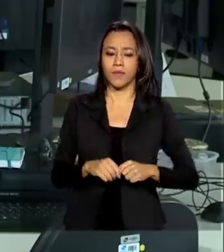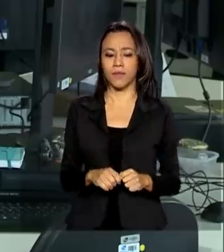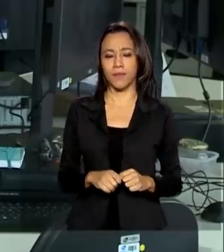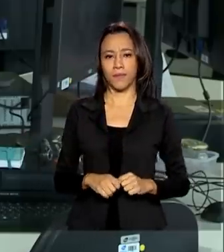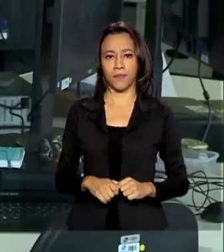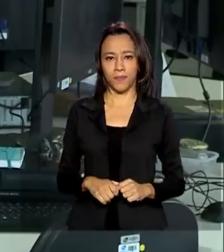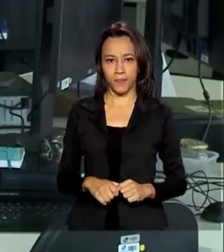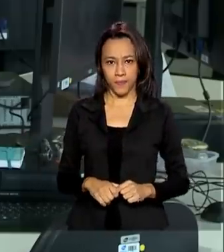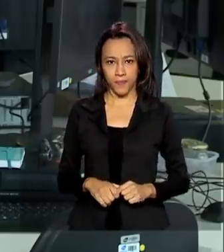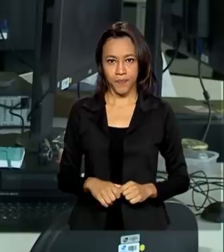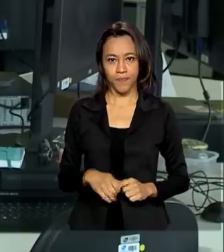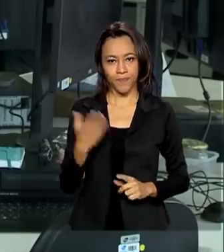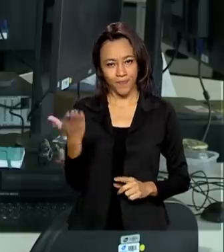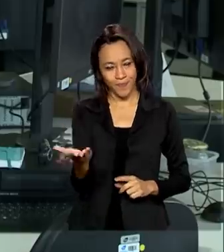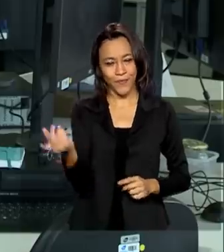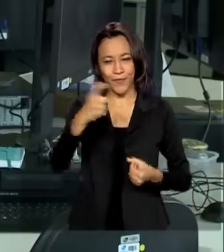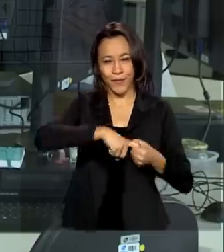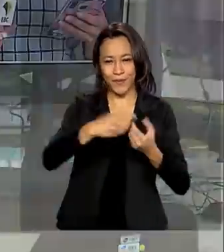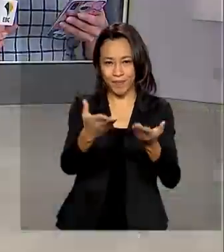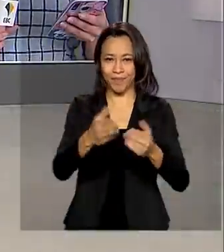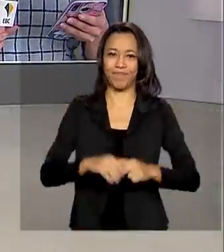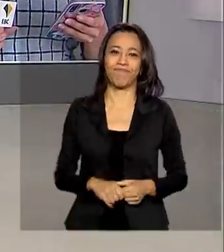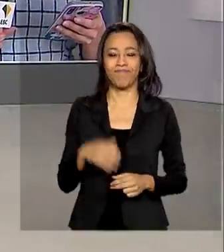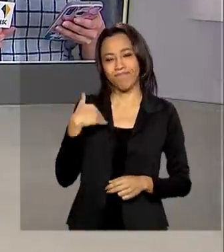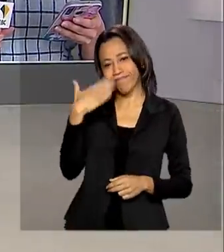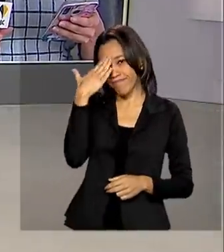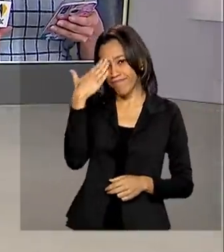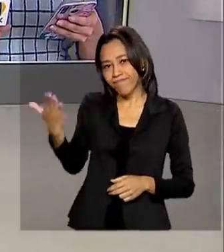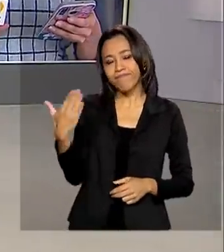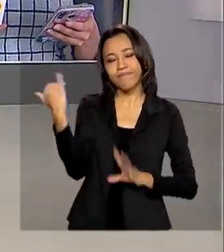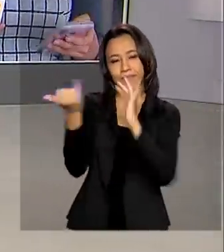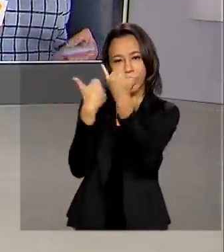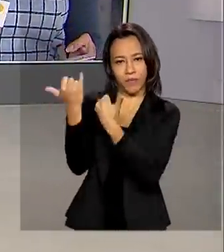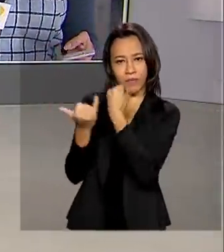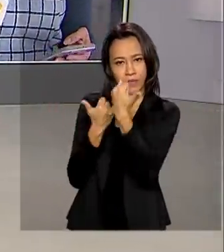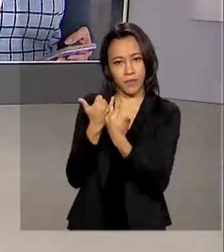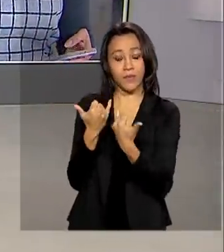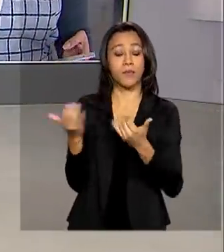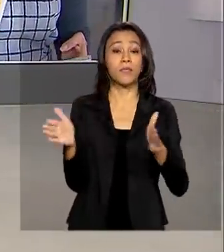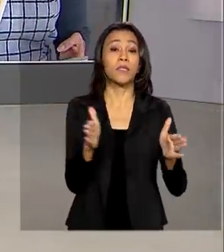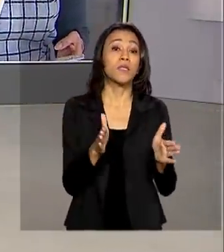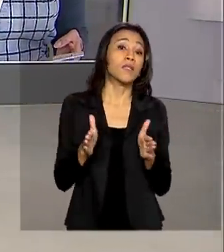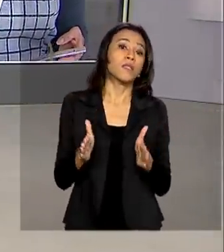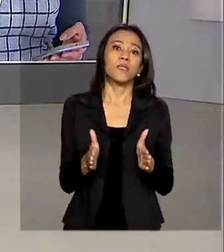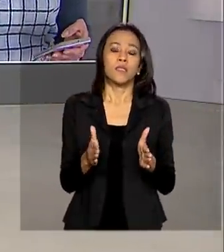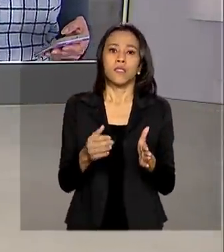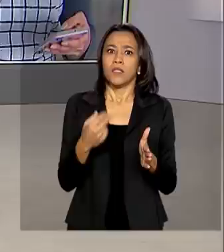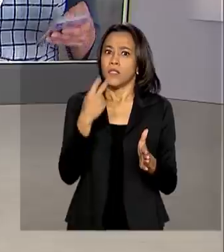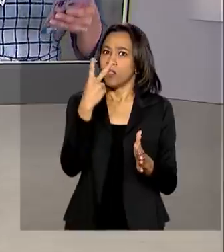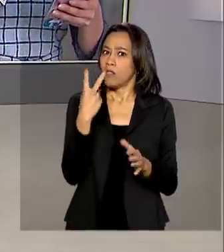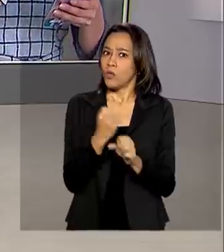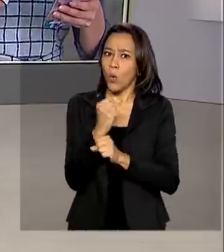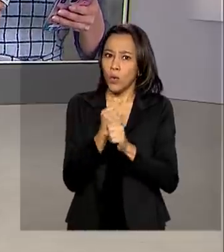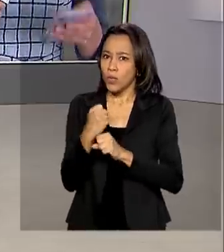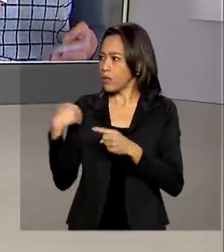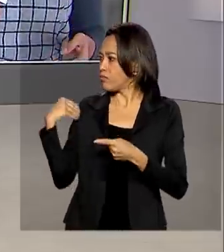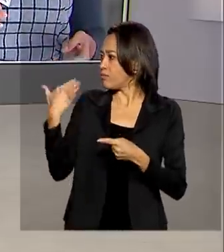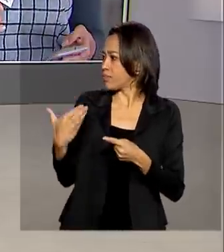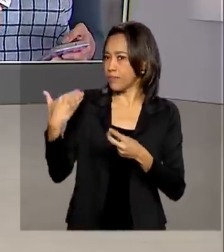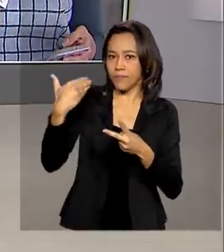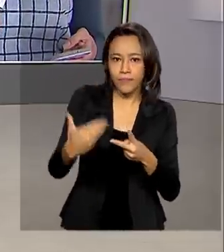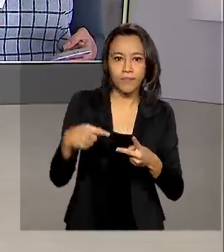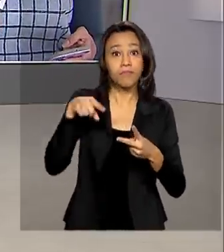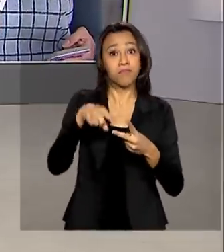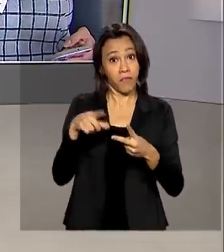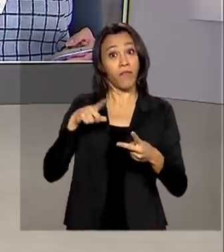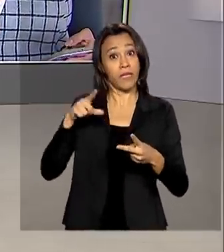.br. Voltamos com você, Renata. Obrigada, Cláudia, pelas suas informações. E olha, pelo segundo ano seguido, os brasileiros vão ter